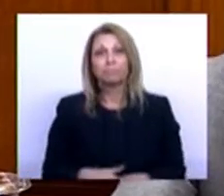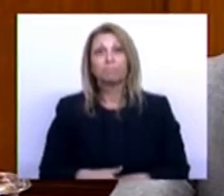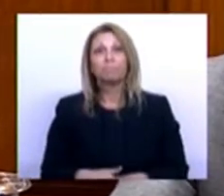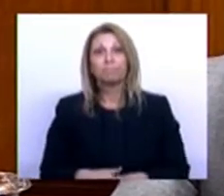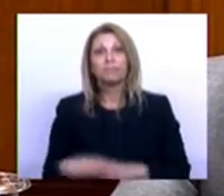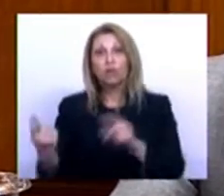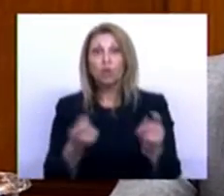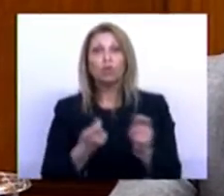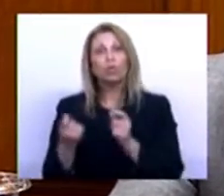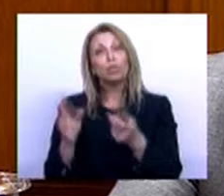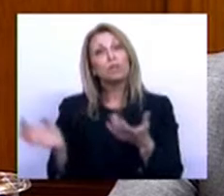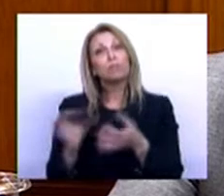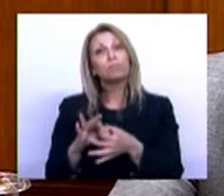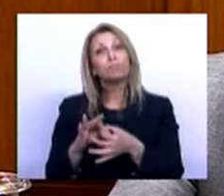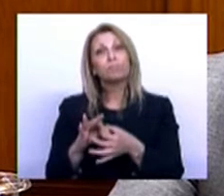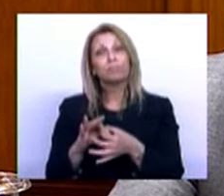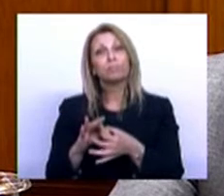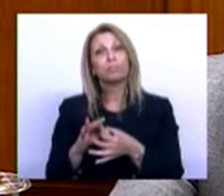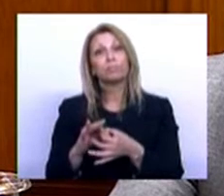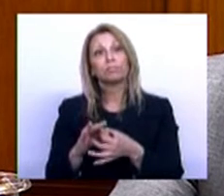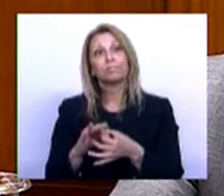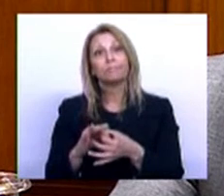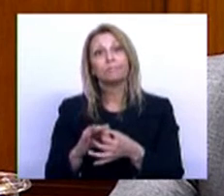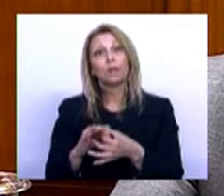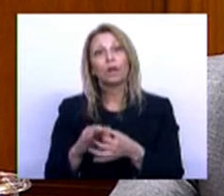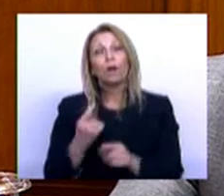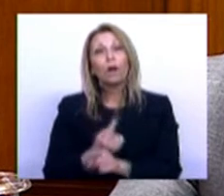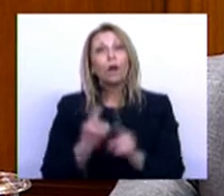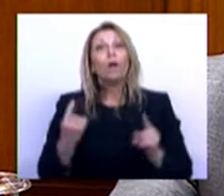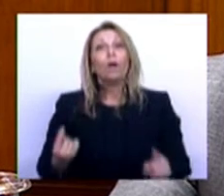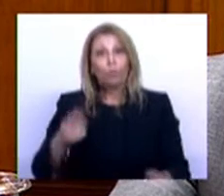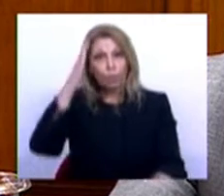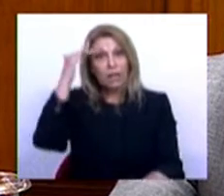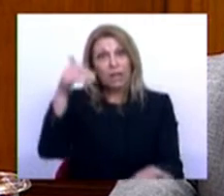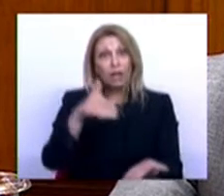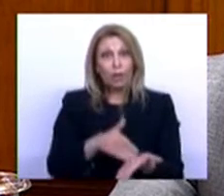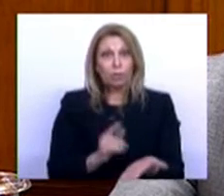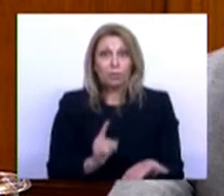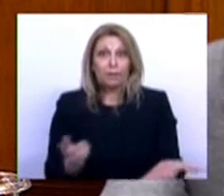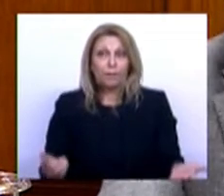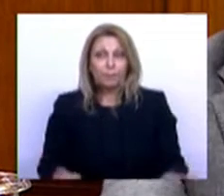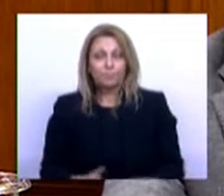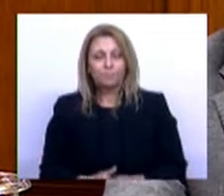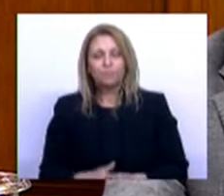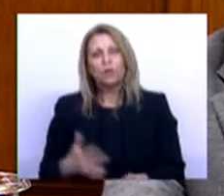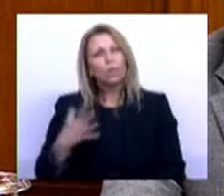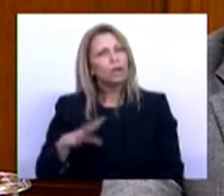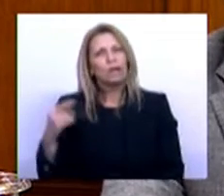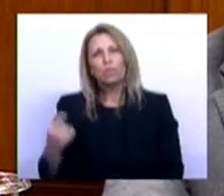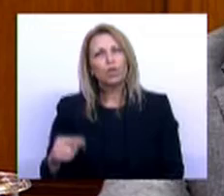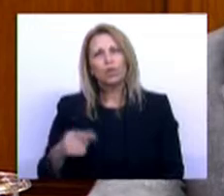do que está por trás deste resultado. Eu queria apenas